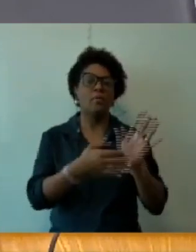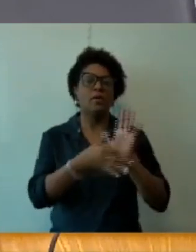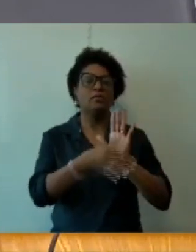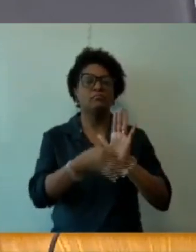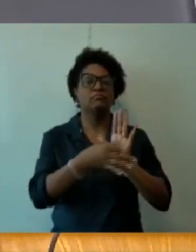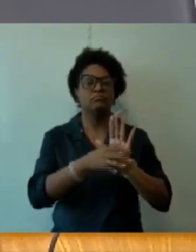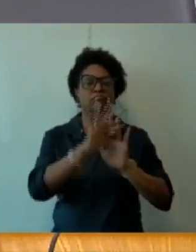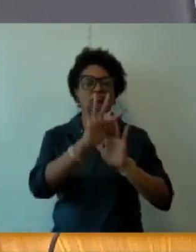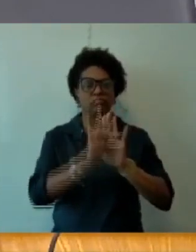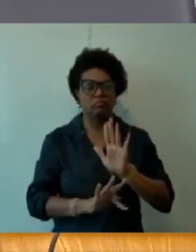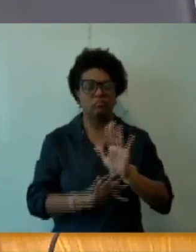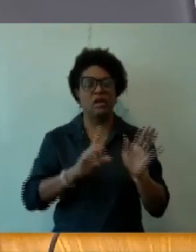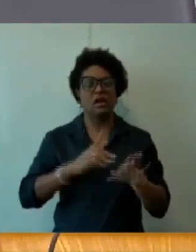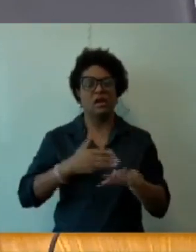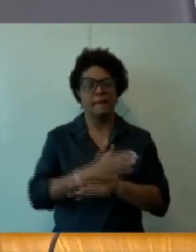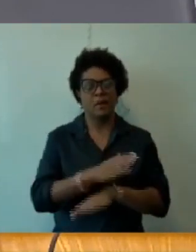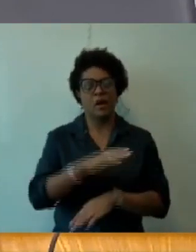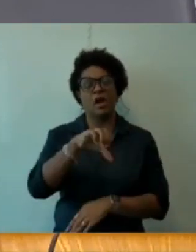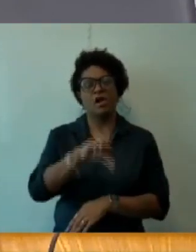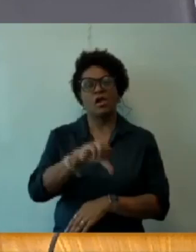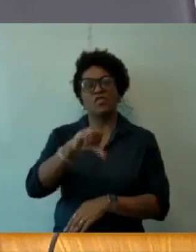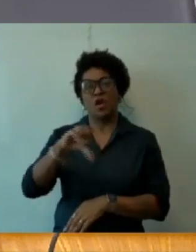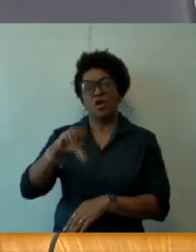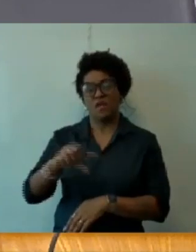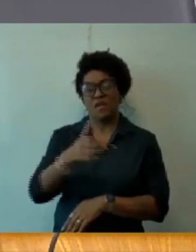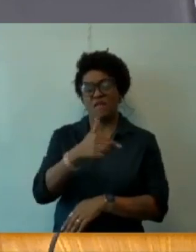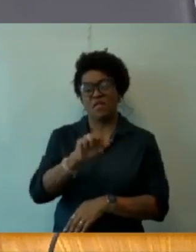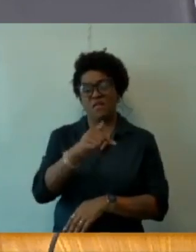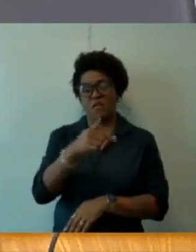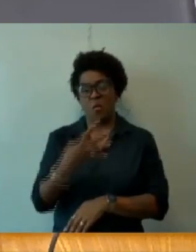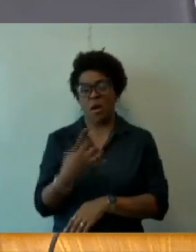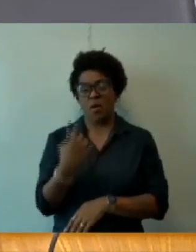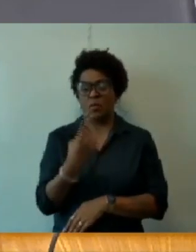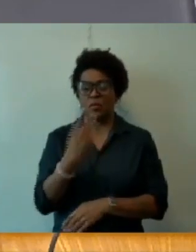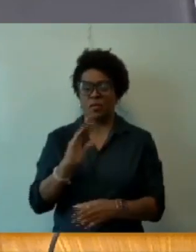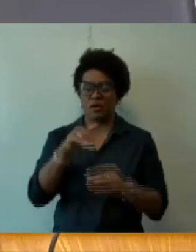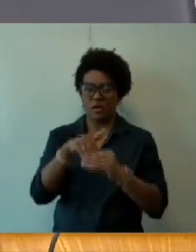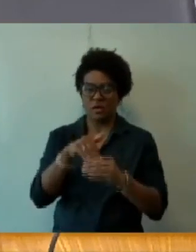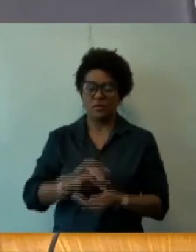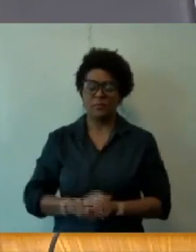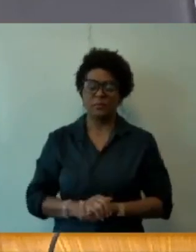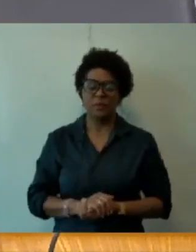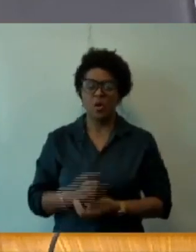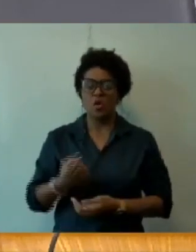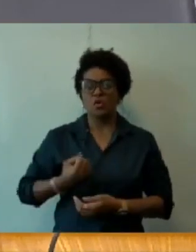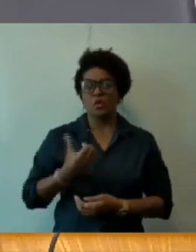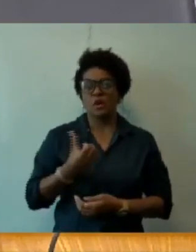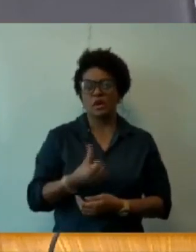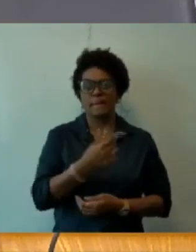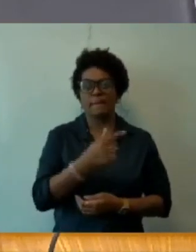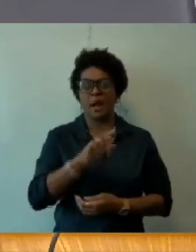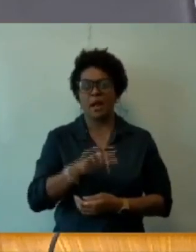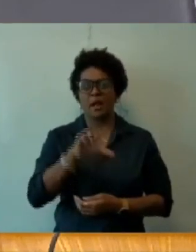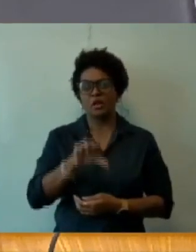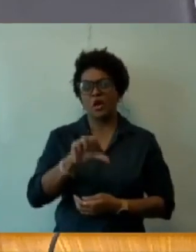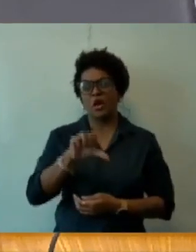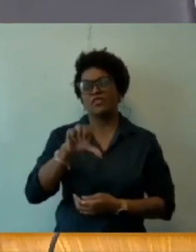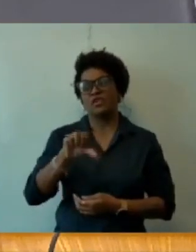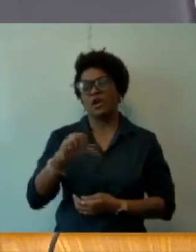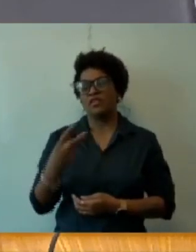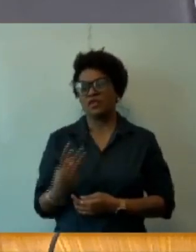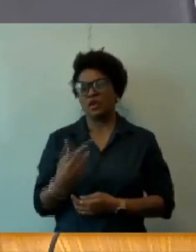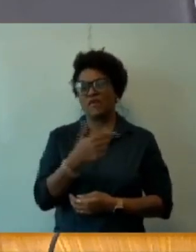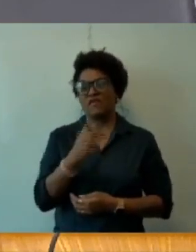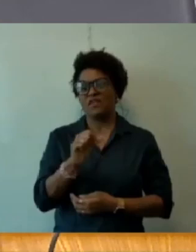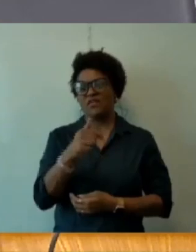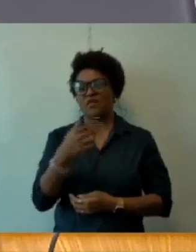990, barra 2024. Turno único. Item 6 é o projeto de lei 992, barra 2024. Também se encontra turno único,